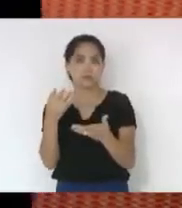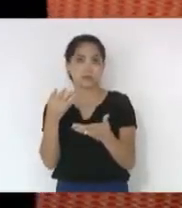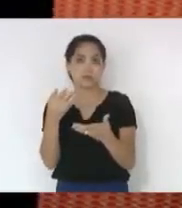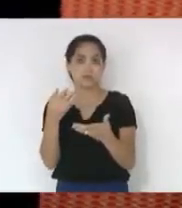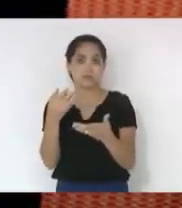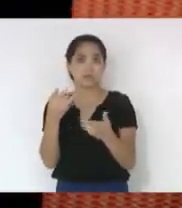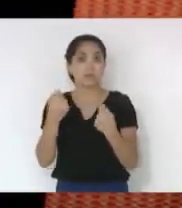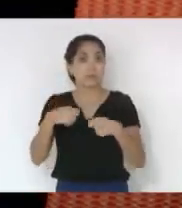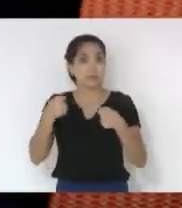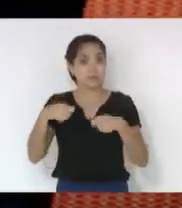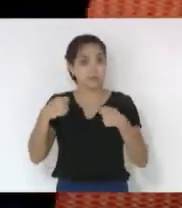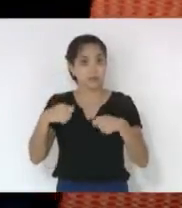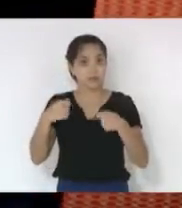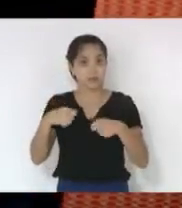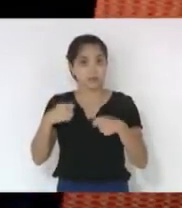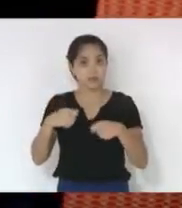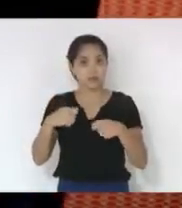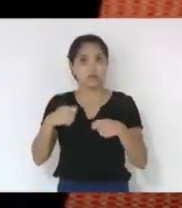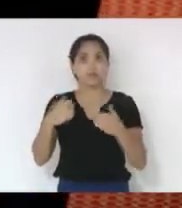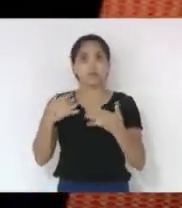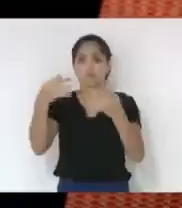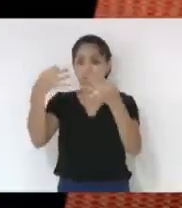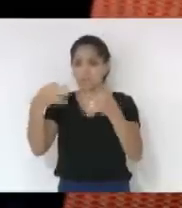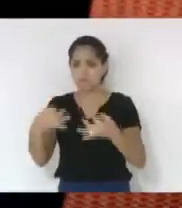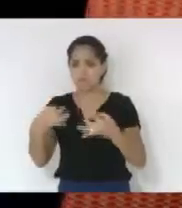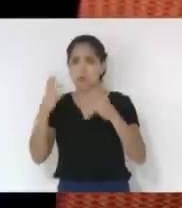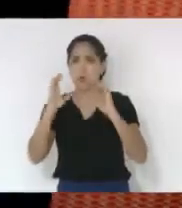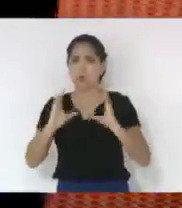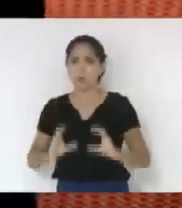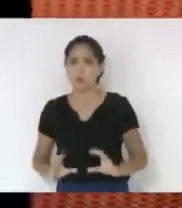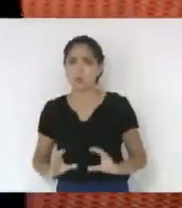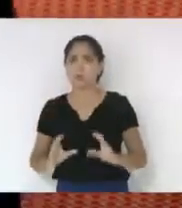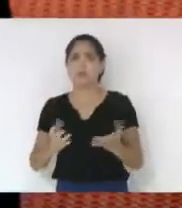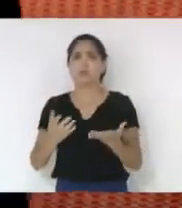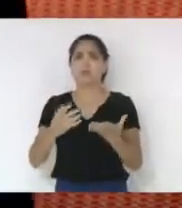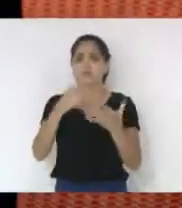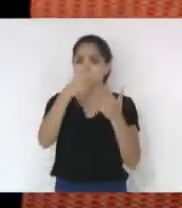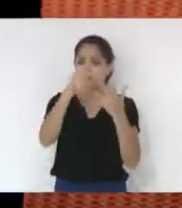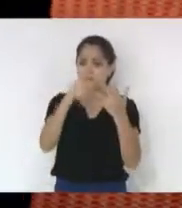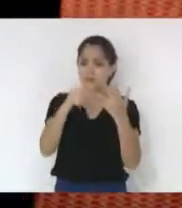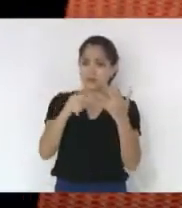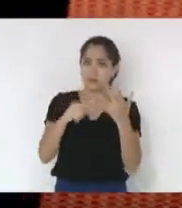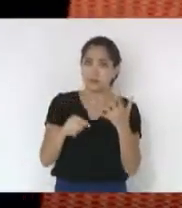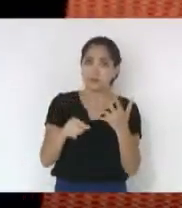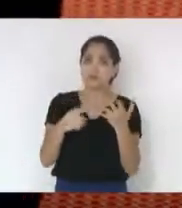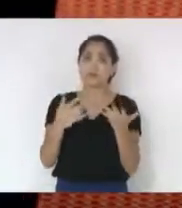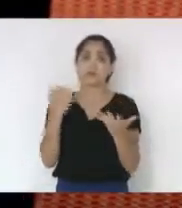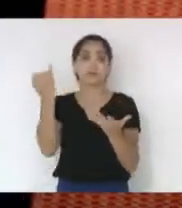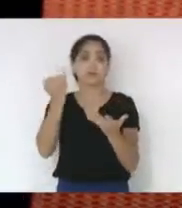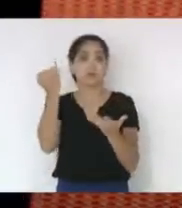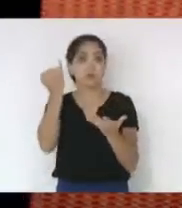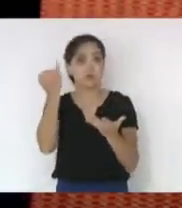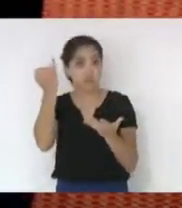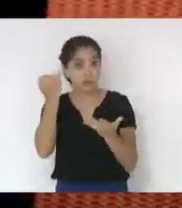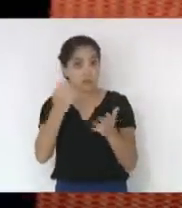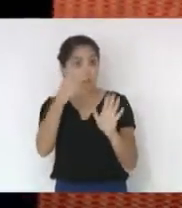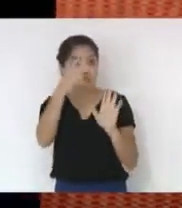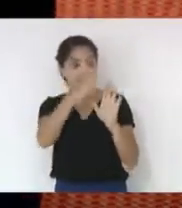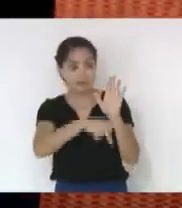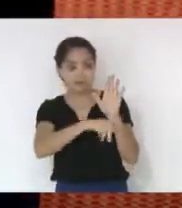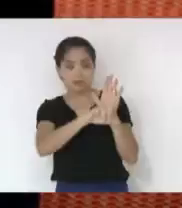mínimo. Tem que ter conduto, conduta, tem vários requisitos importantes no projeto de lei.